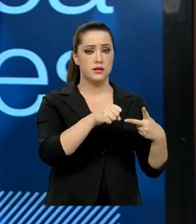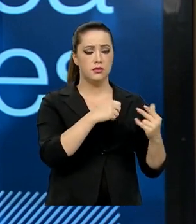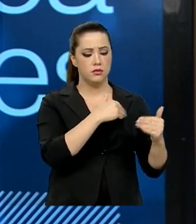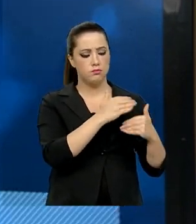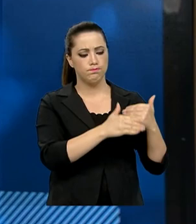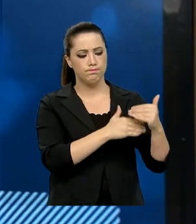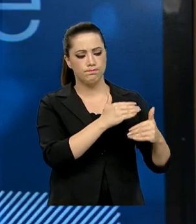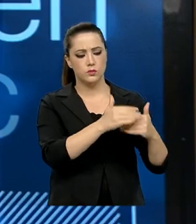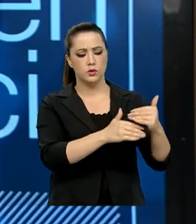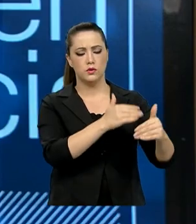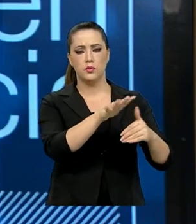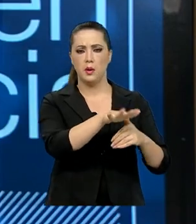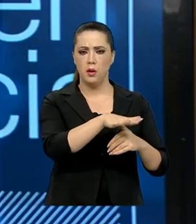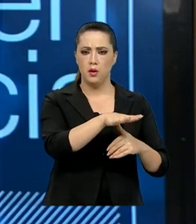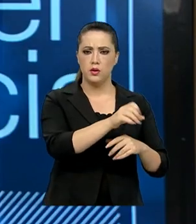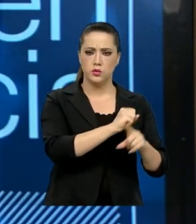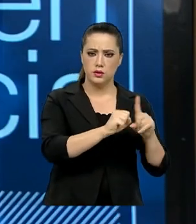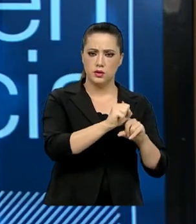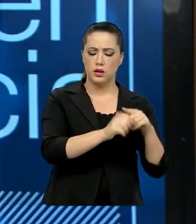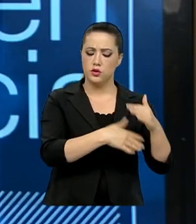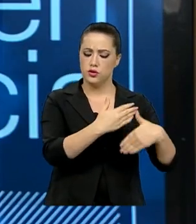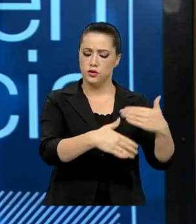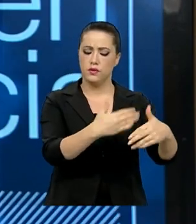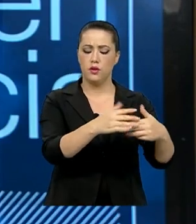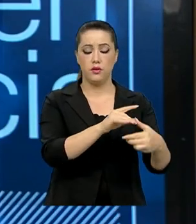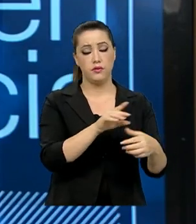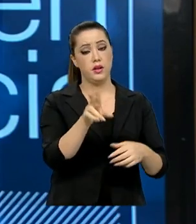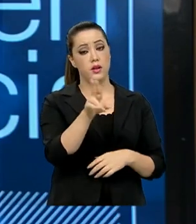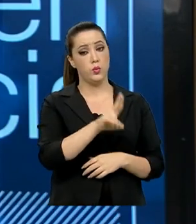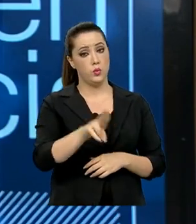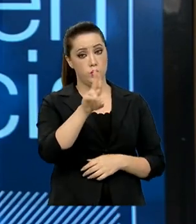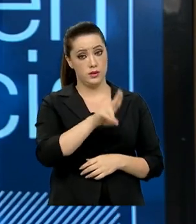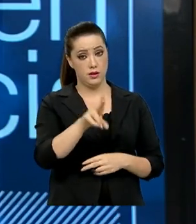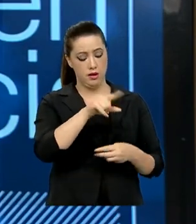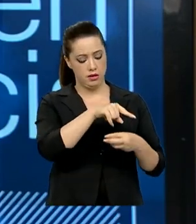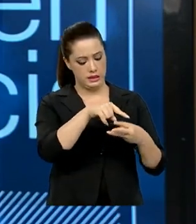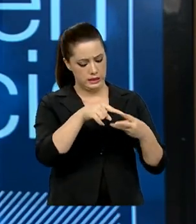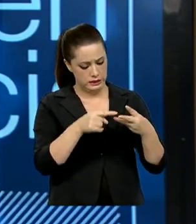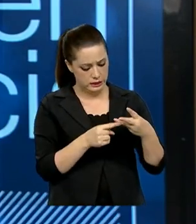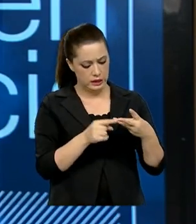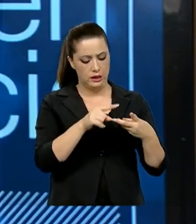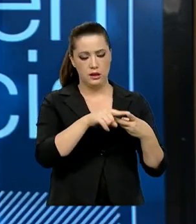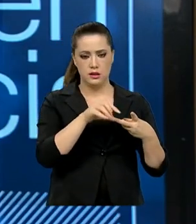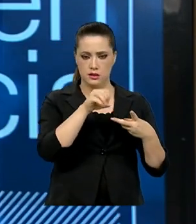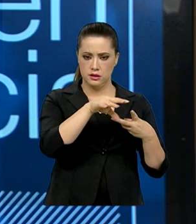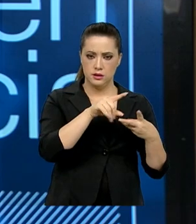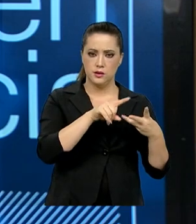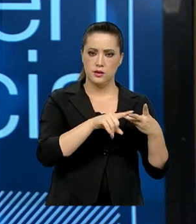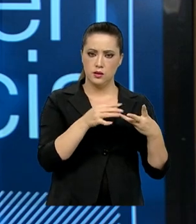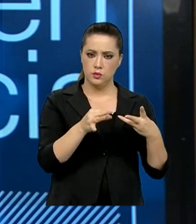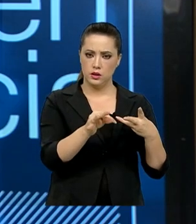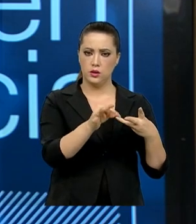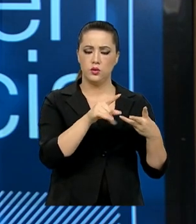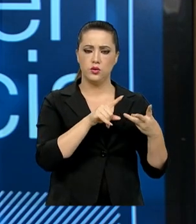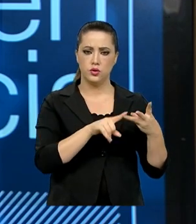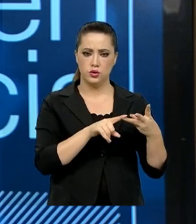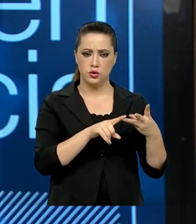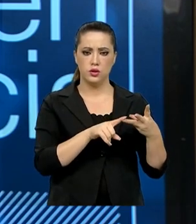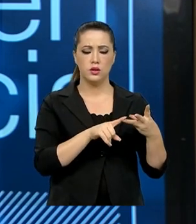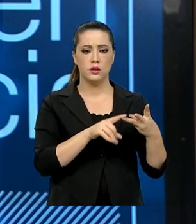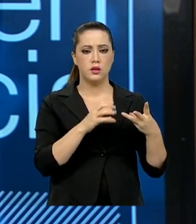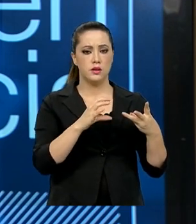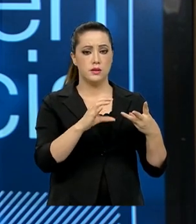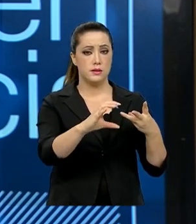essas três dimensões, no trinômio educação, ciência e tecnologia,